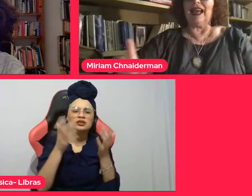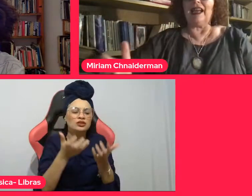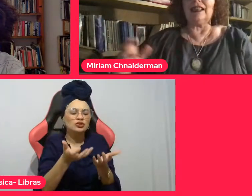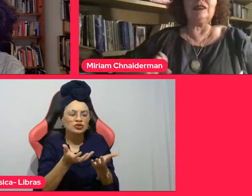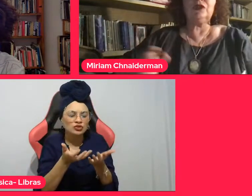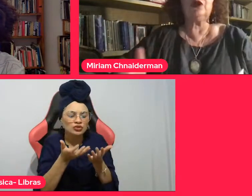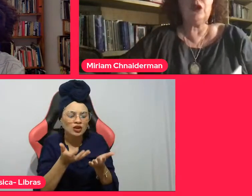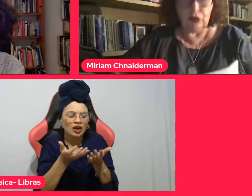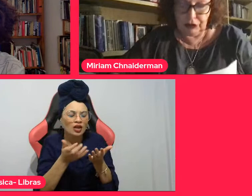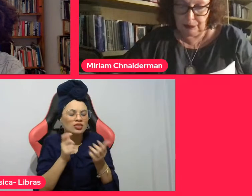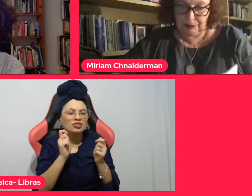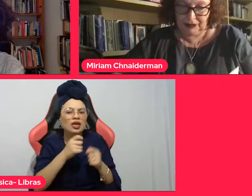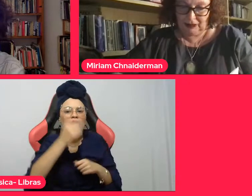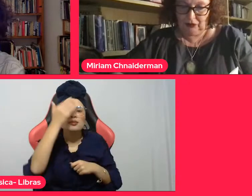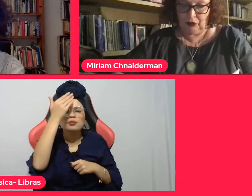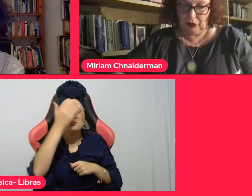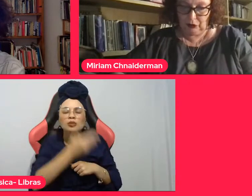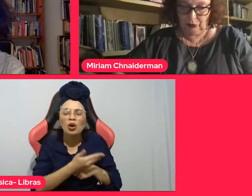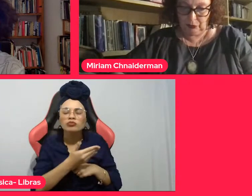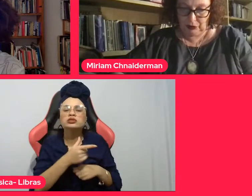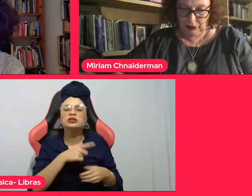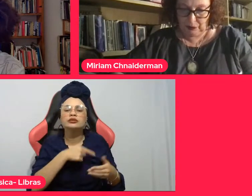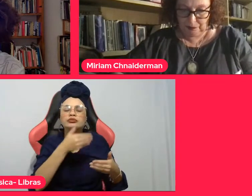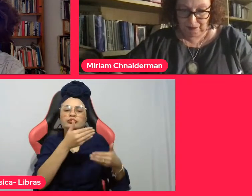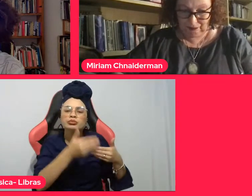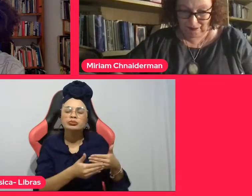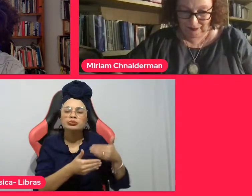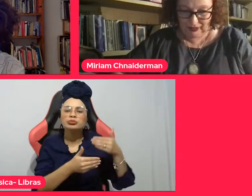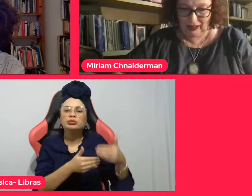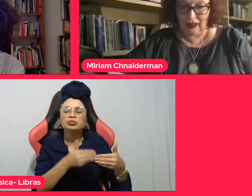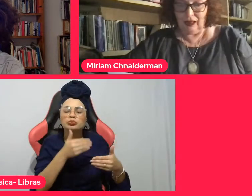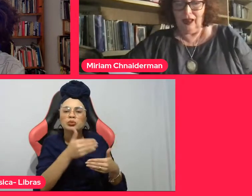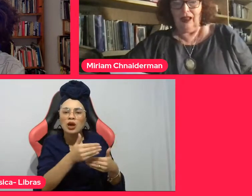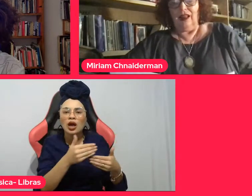o andar na sua concepção enquanto museu.